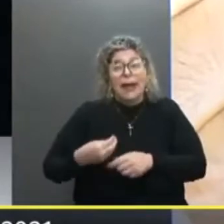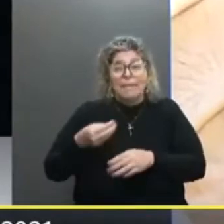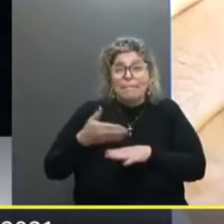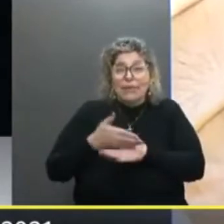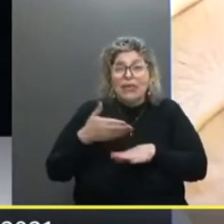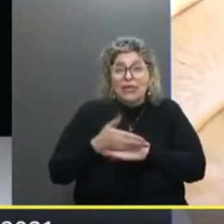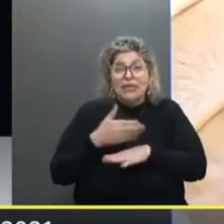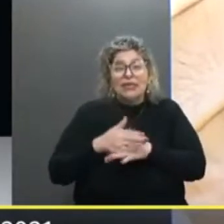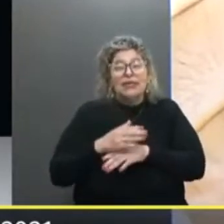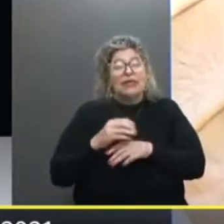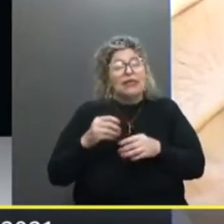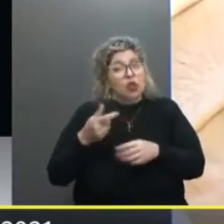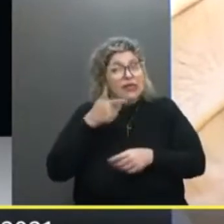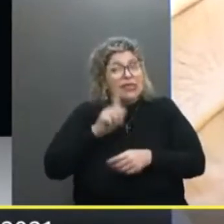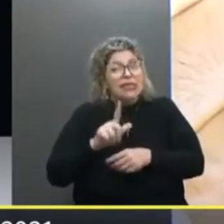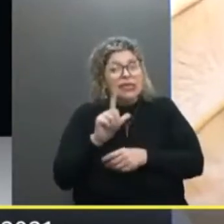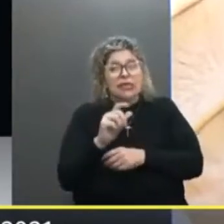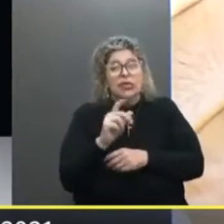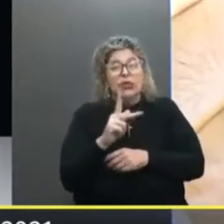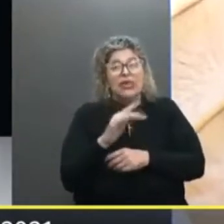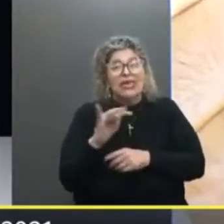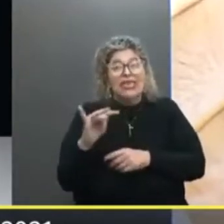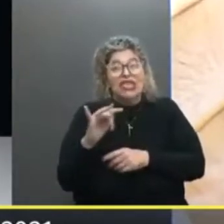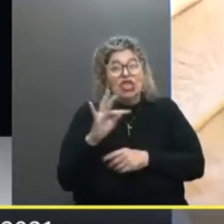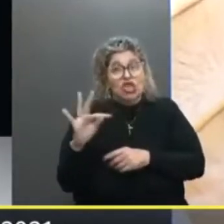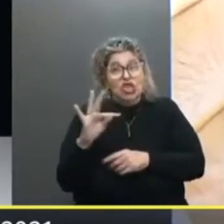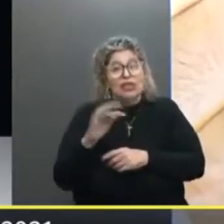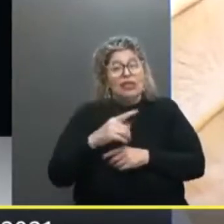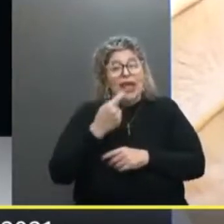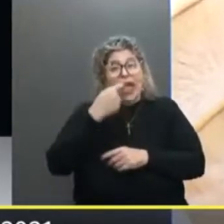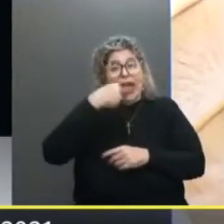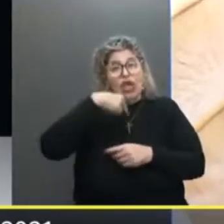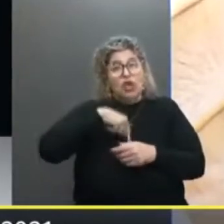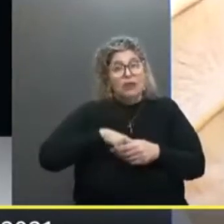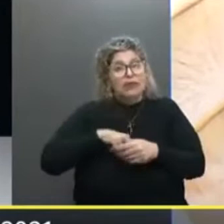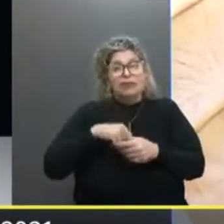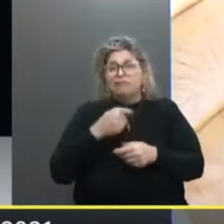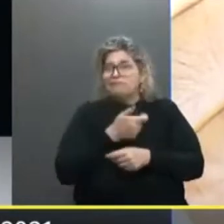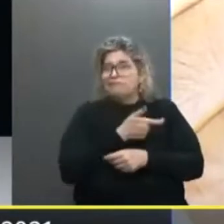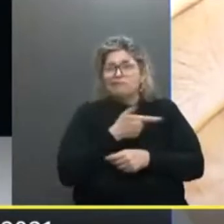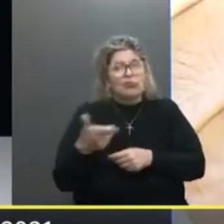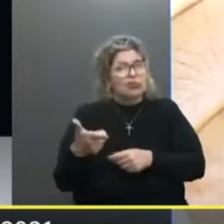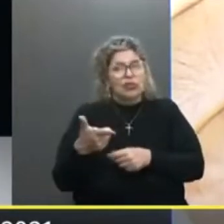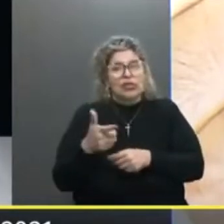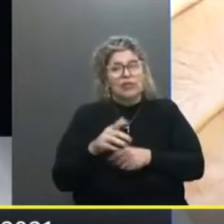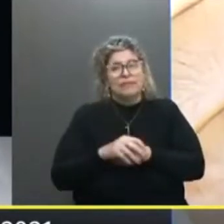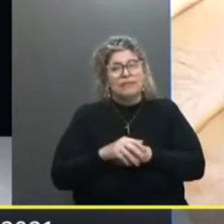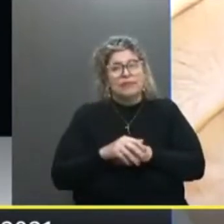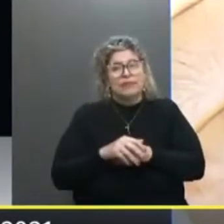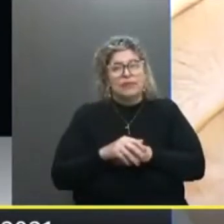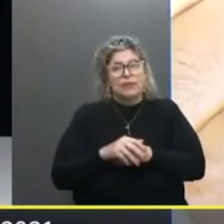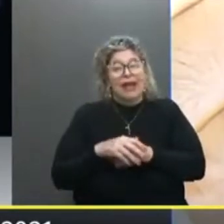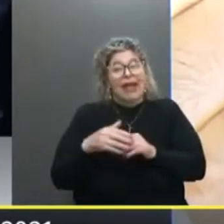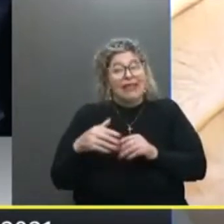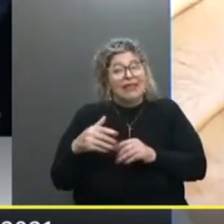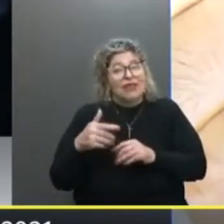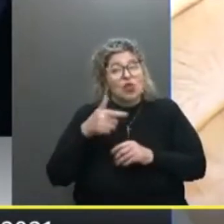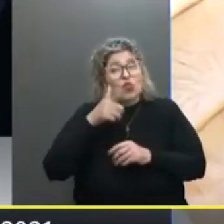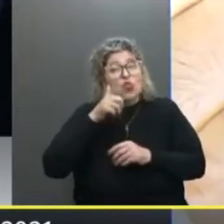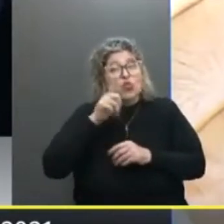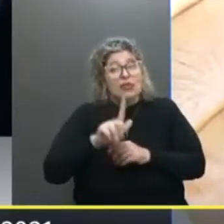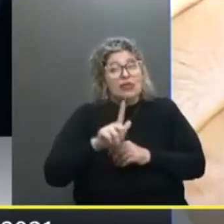Dos tais Kits Intubação Que foram Extremamente Carentes Naquele momento Até que